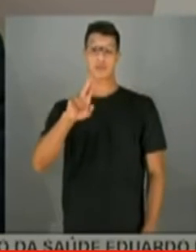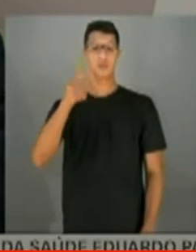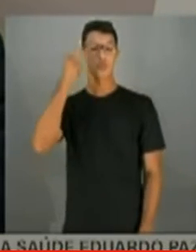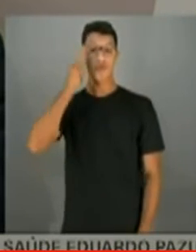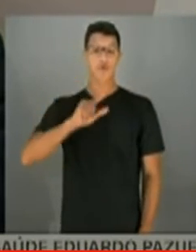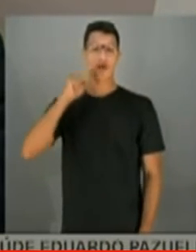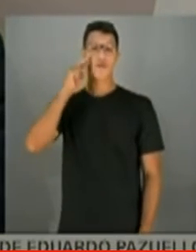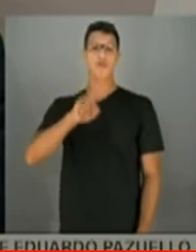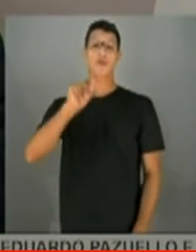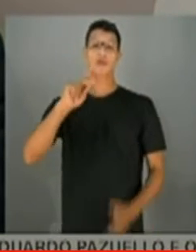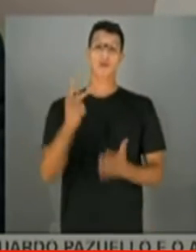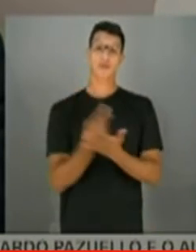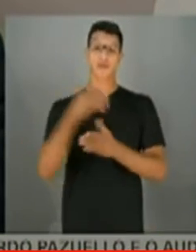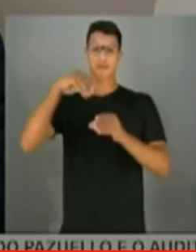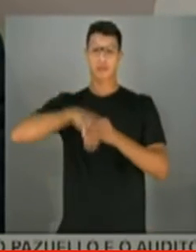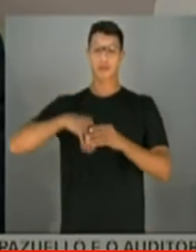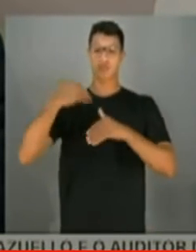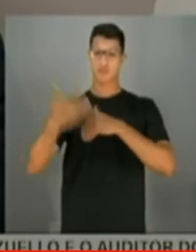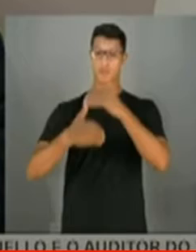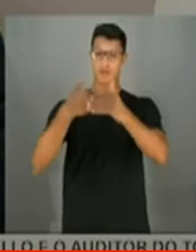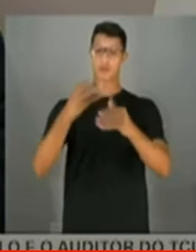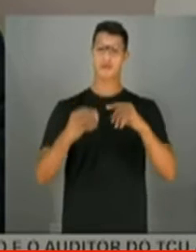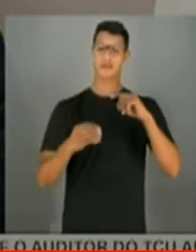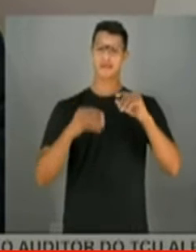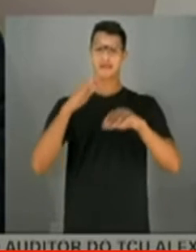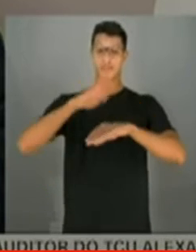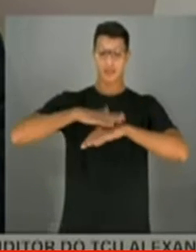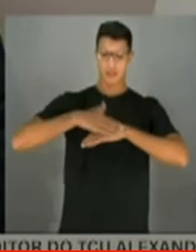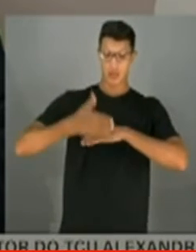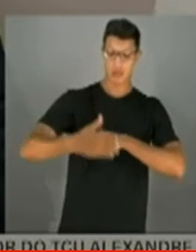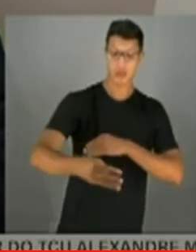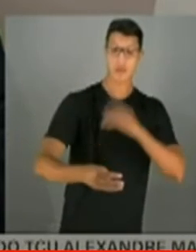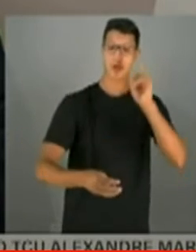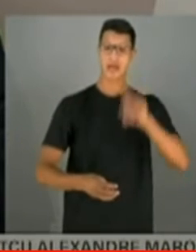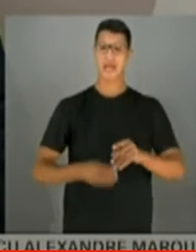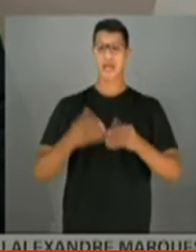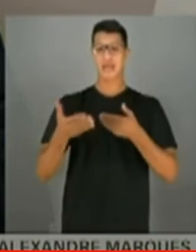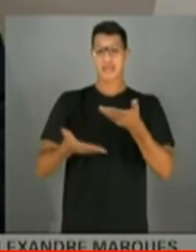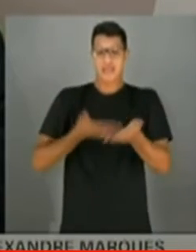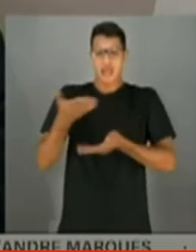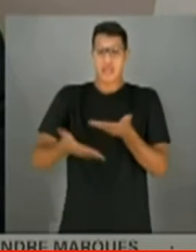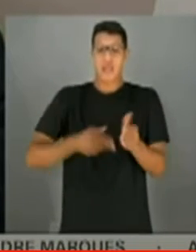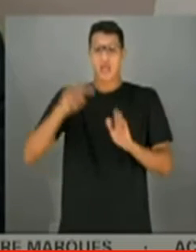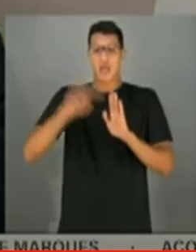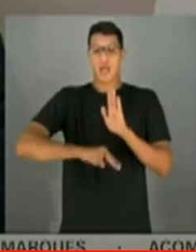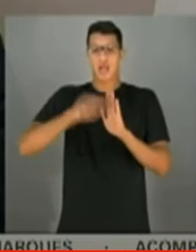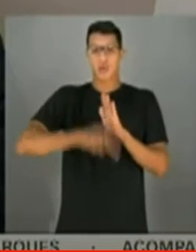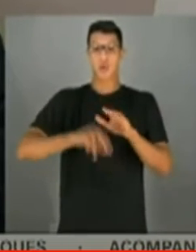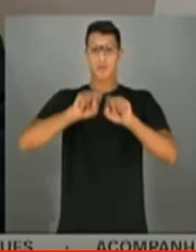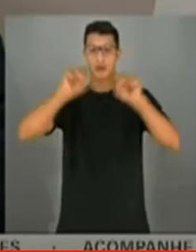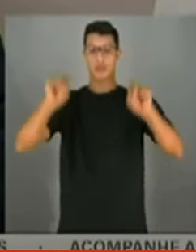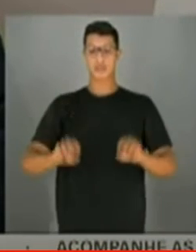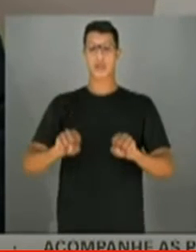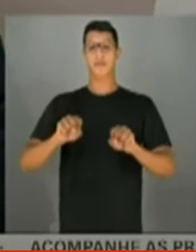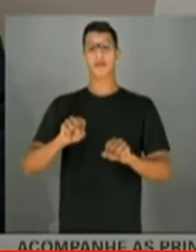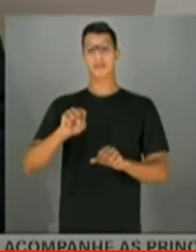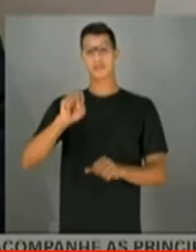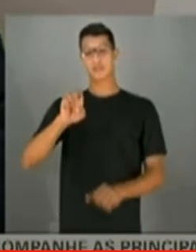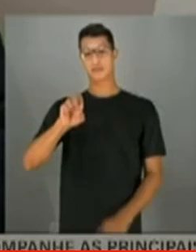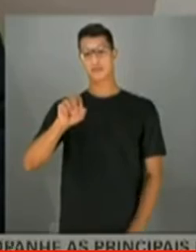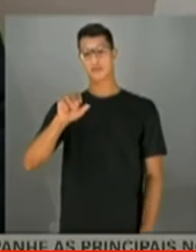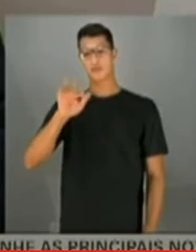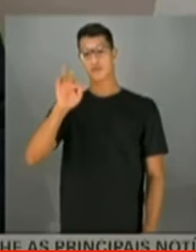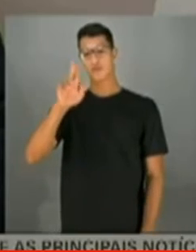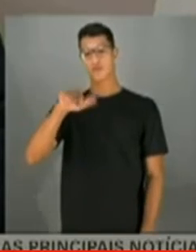acontecendo na instrução do processo. Na execução, ele é tratado de forma eletrônica por um sistema pelo Fundo Nacional de Saúde.